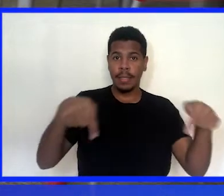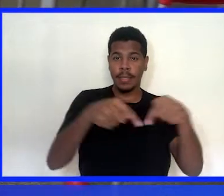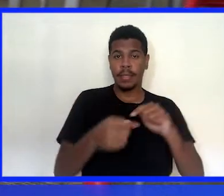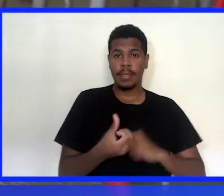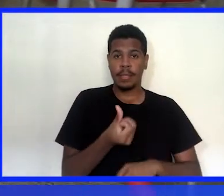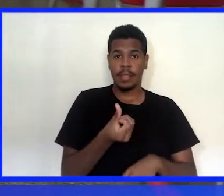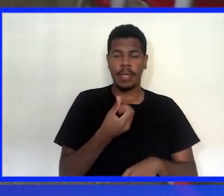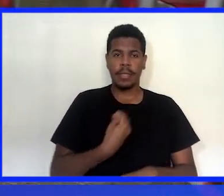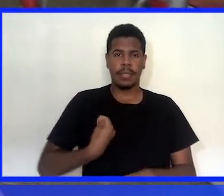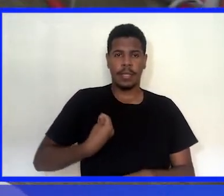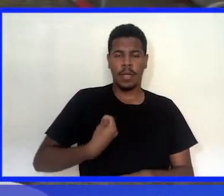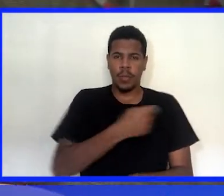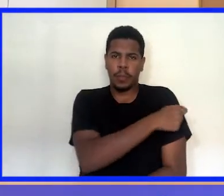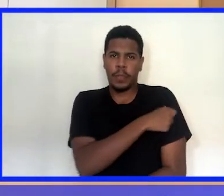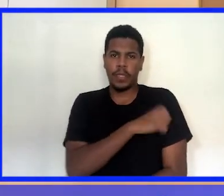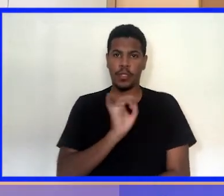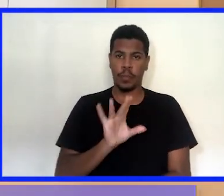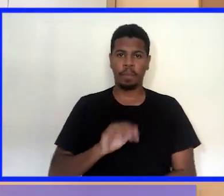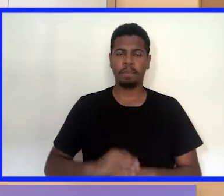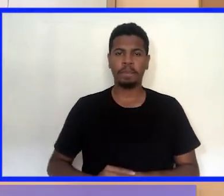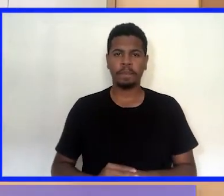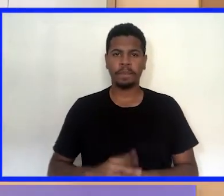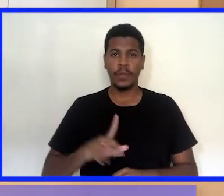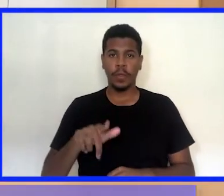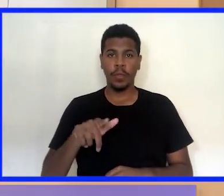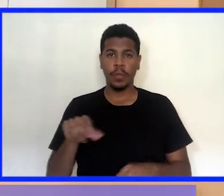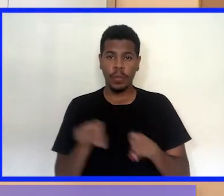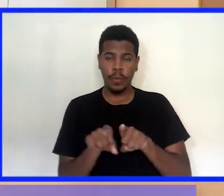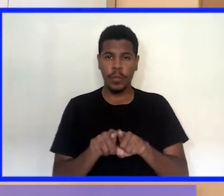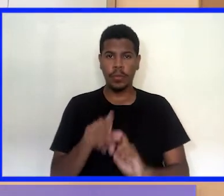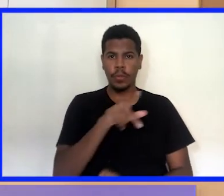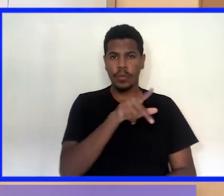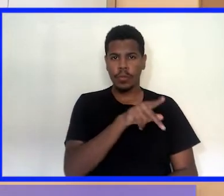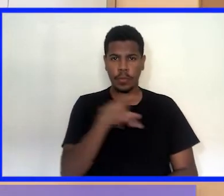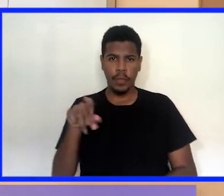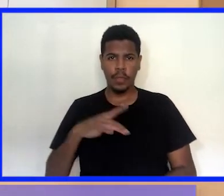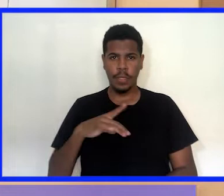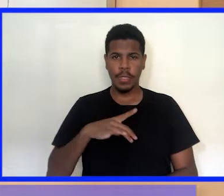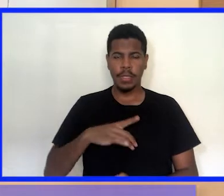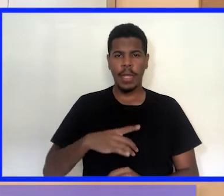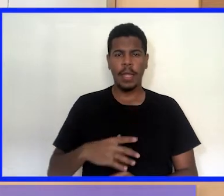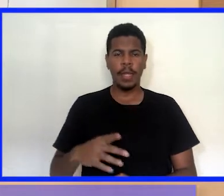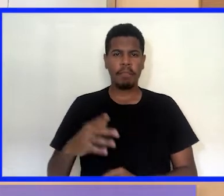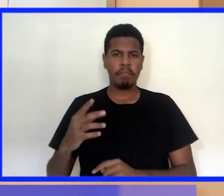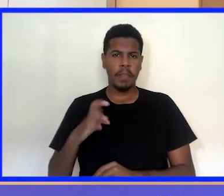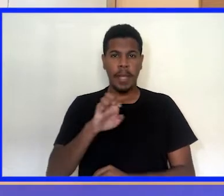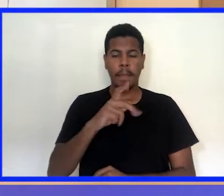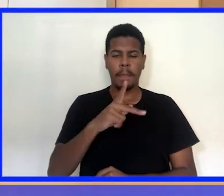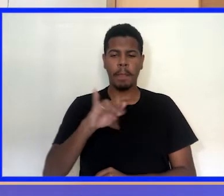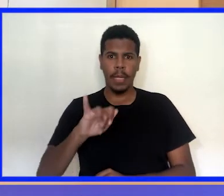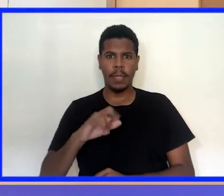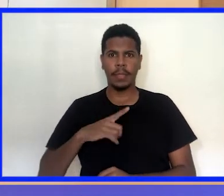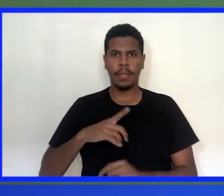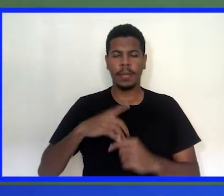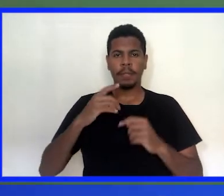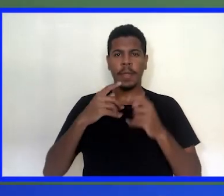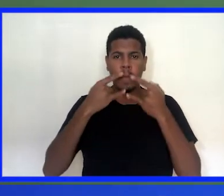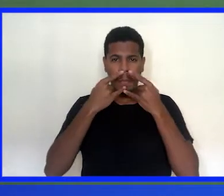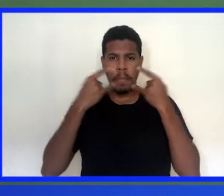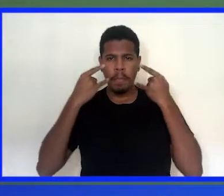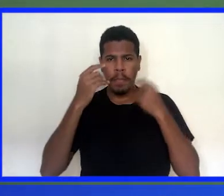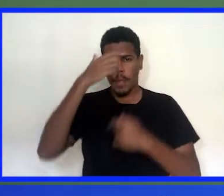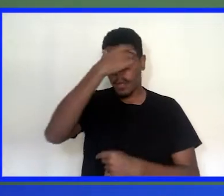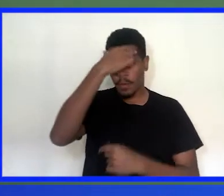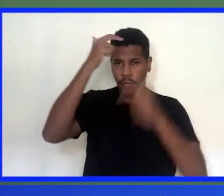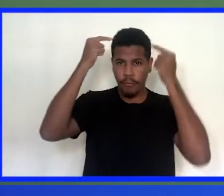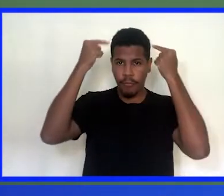para seis alunos presentes. Além disso, os professores estarão paramentados, fazendo uso de máscara de proteção,